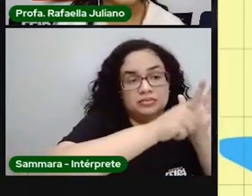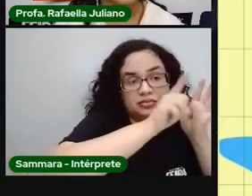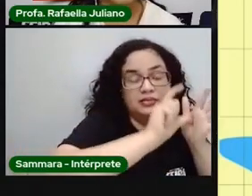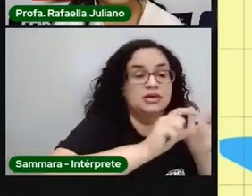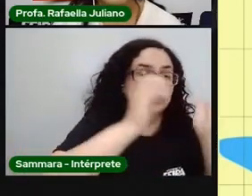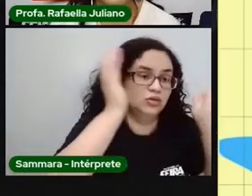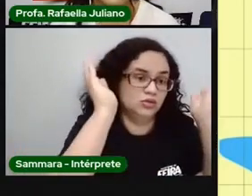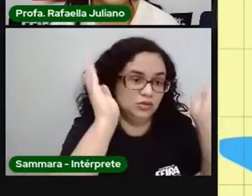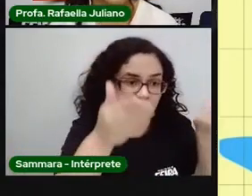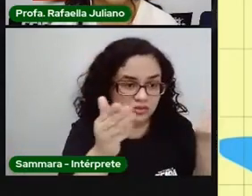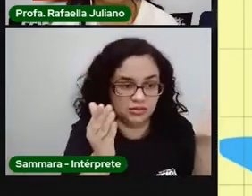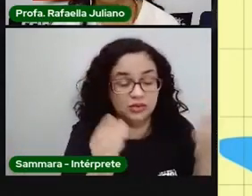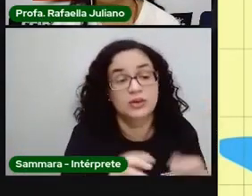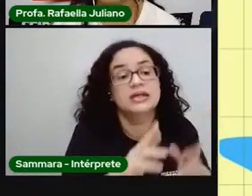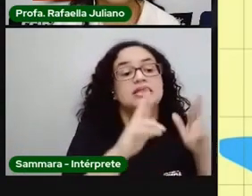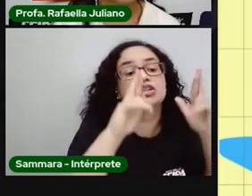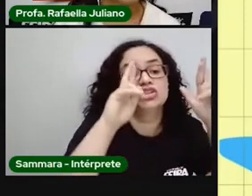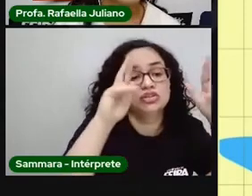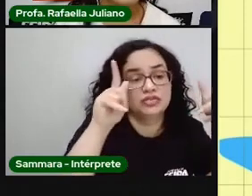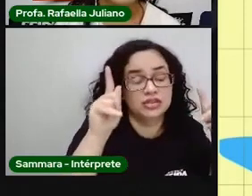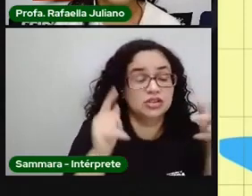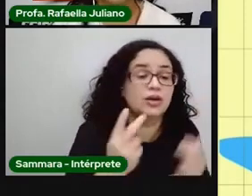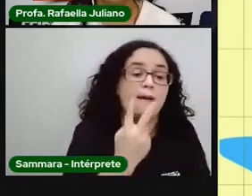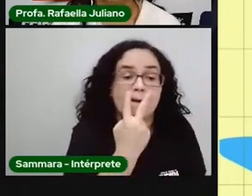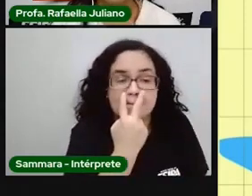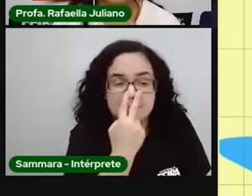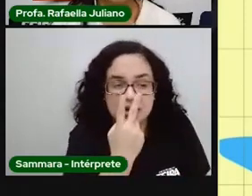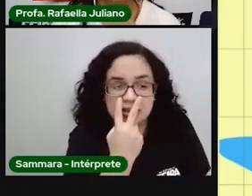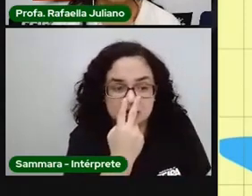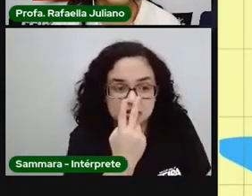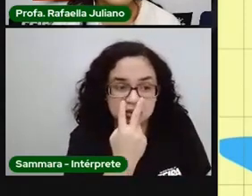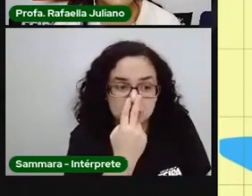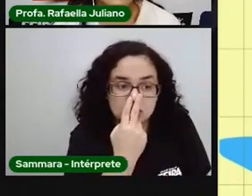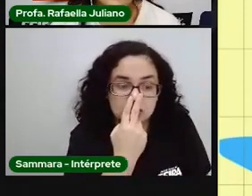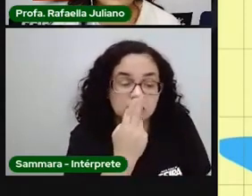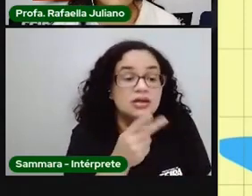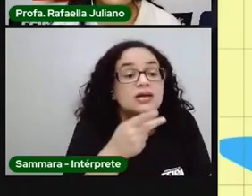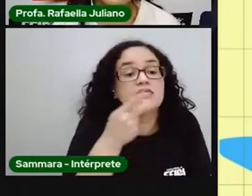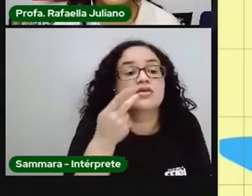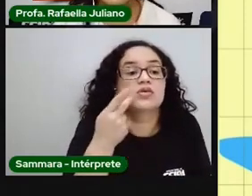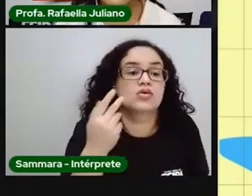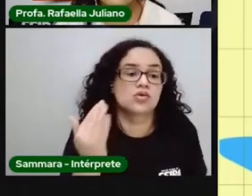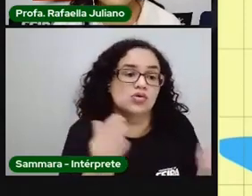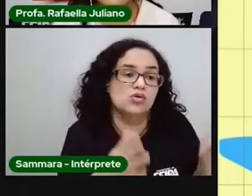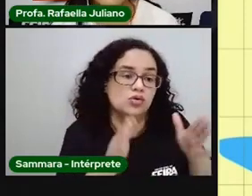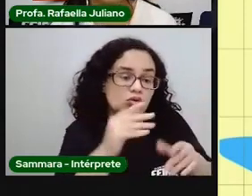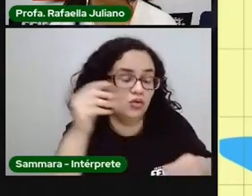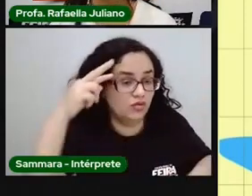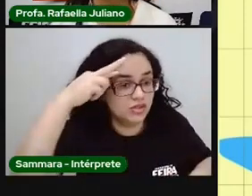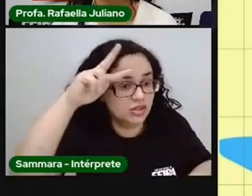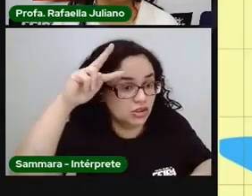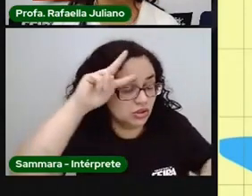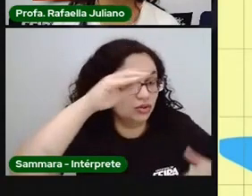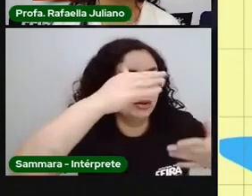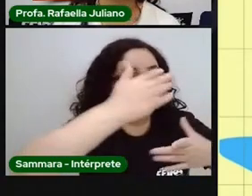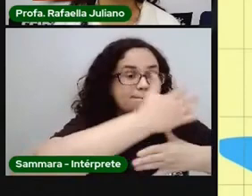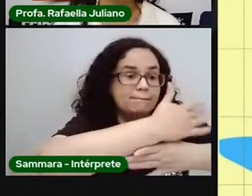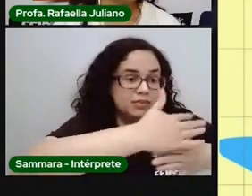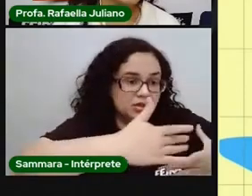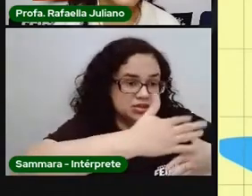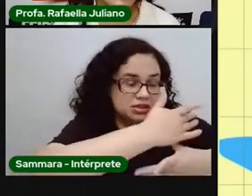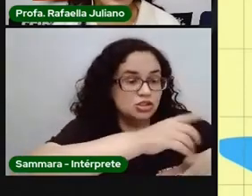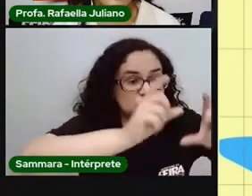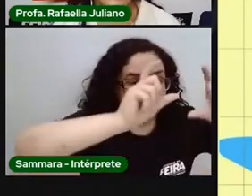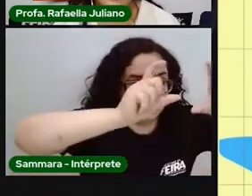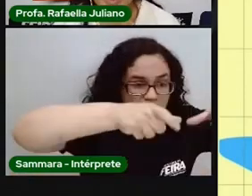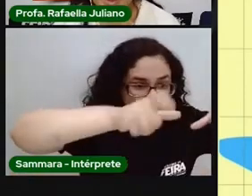agora? O que é que tem de diferente? O é que tem de semelhança? E conta pra gente um pouquinho sobre a história do seu bairro e a história do